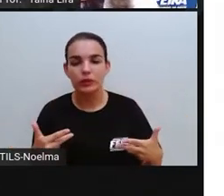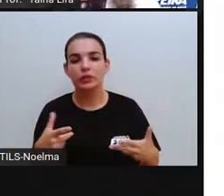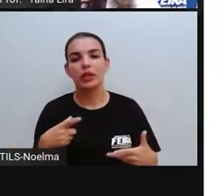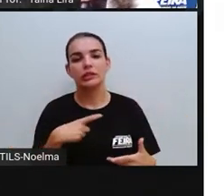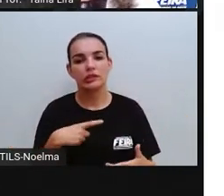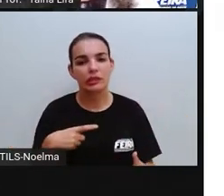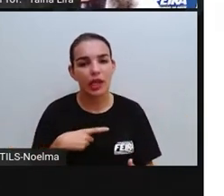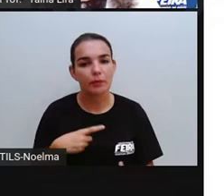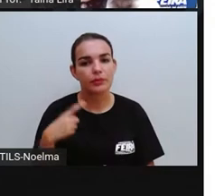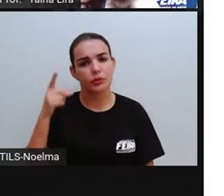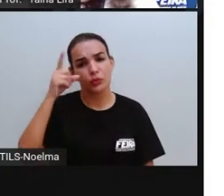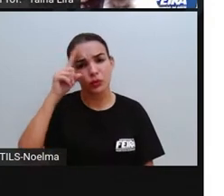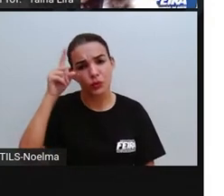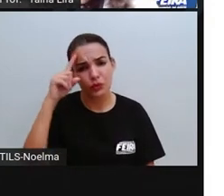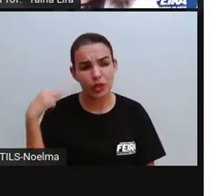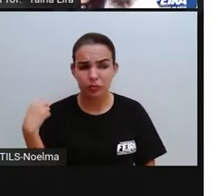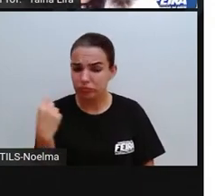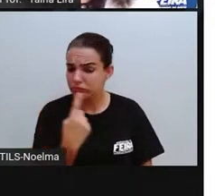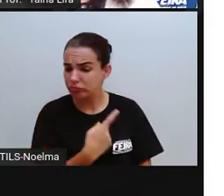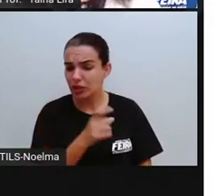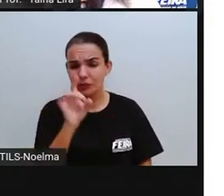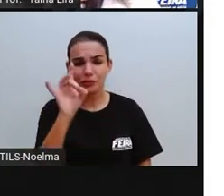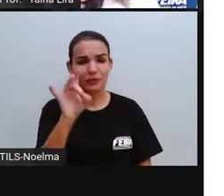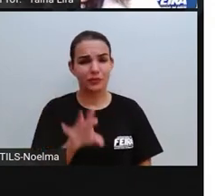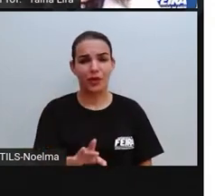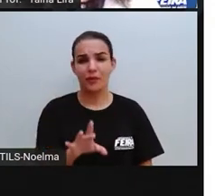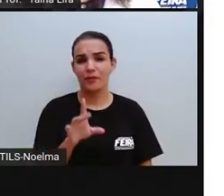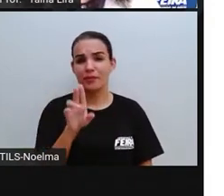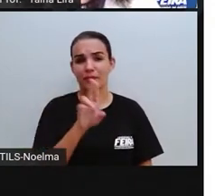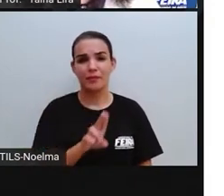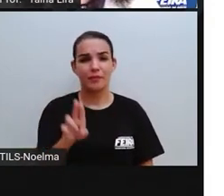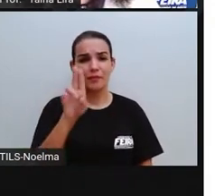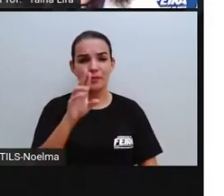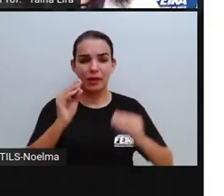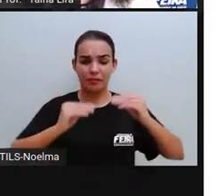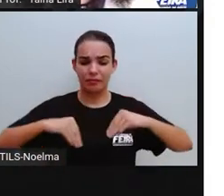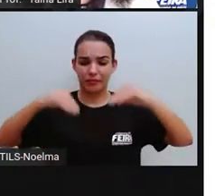que nós temos aí no nosso dia a dia que são inflexíveis, tá bom?